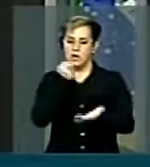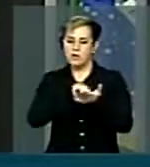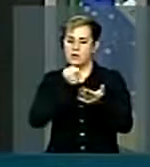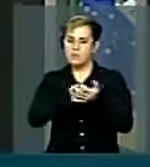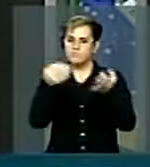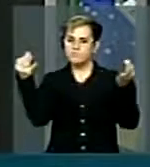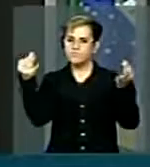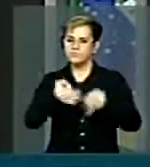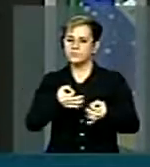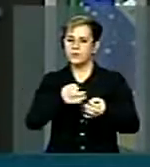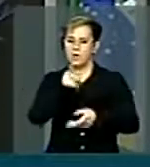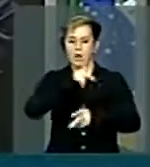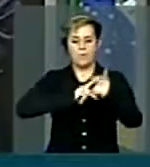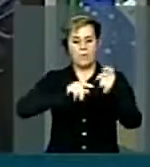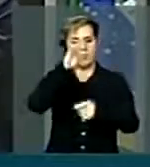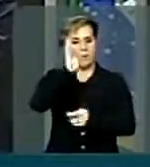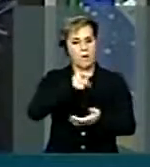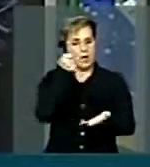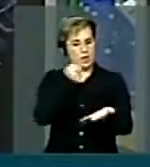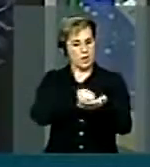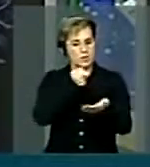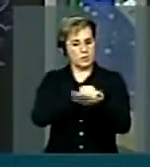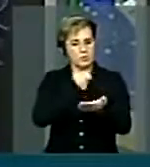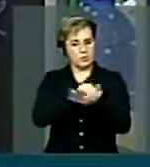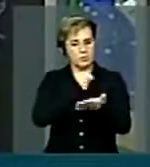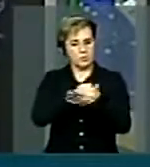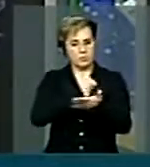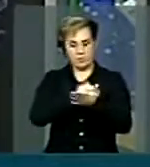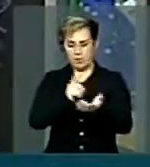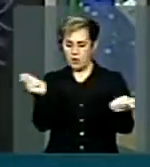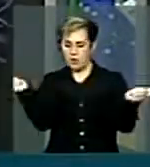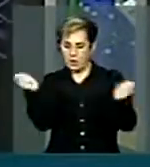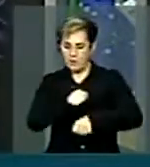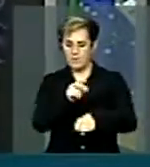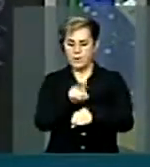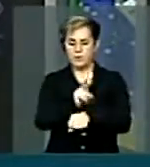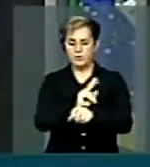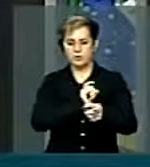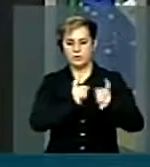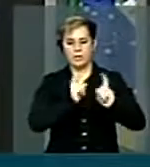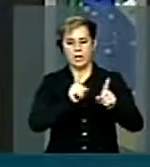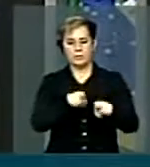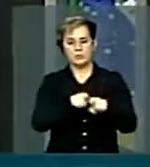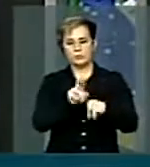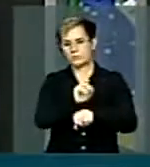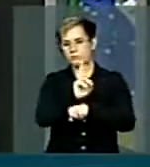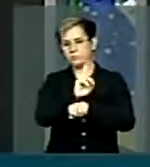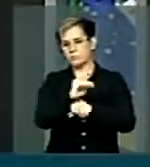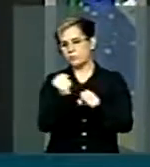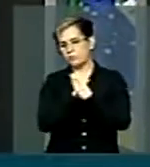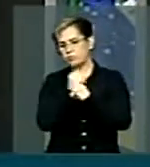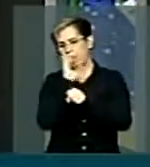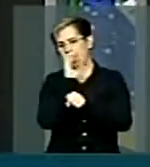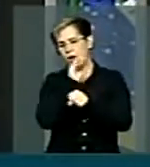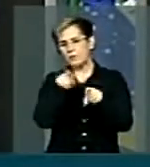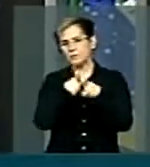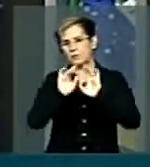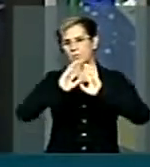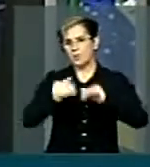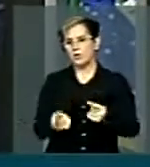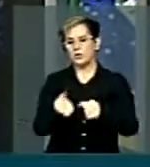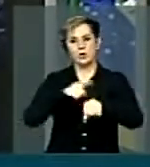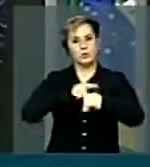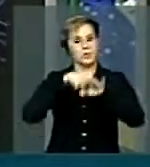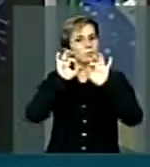brasileira exige que exista capacidade gerencial, agilidade nas obras, recursos a